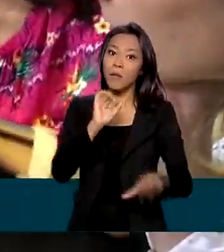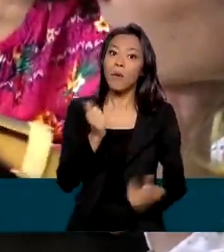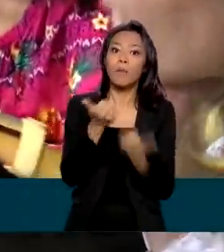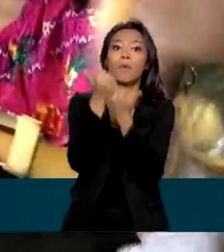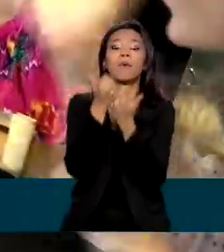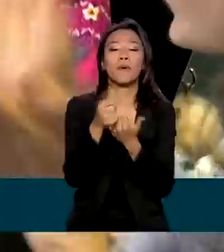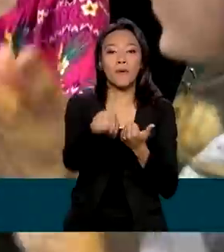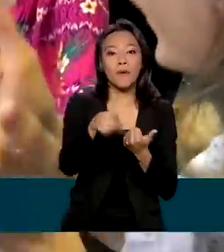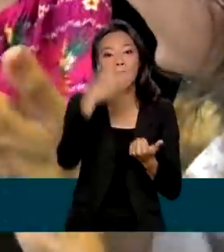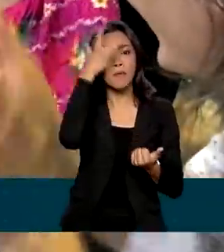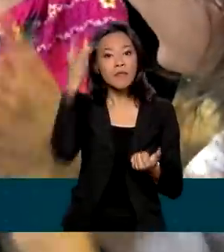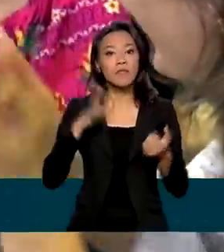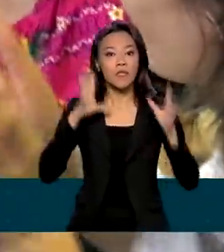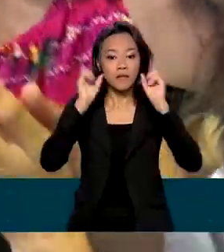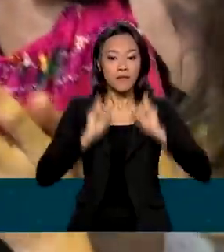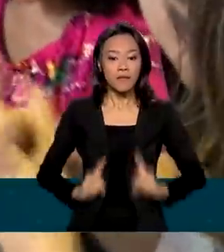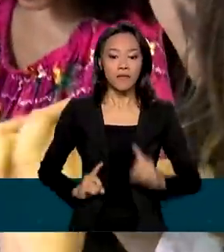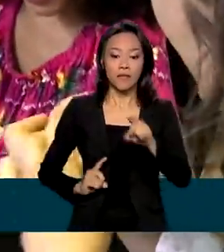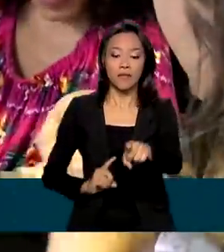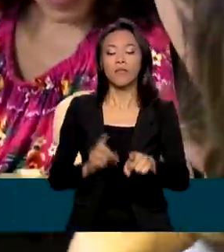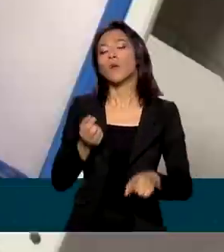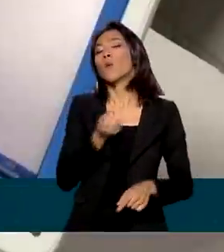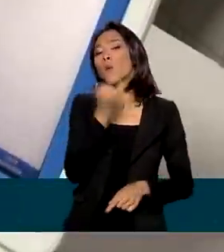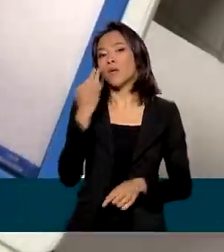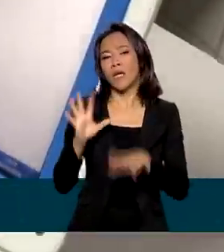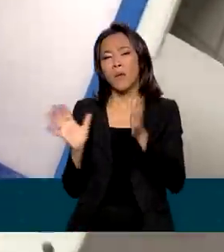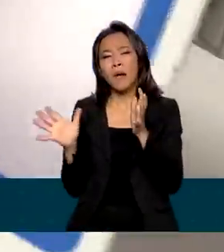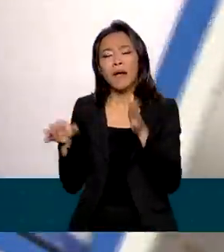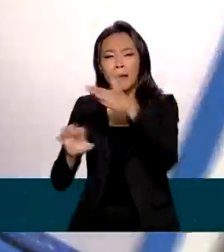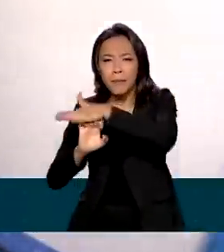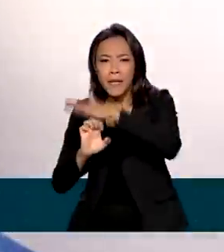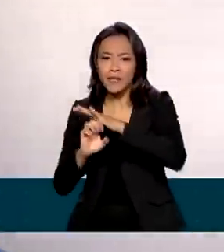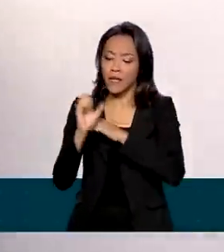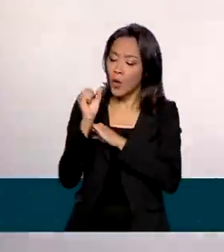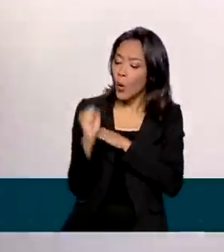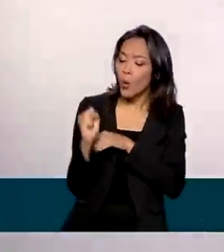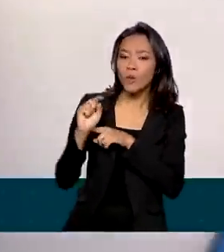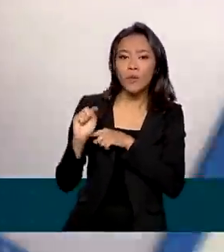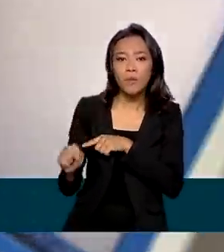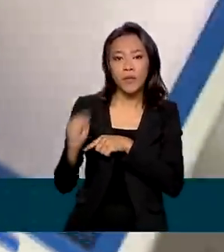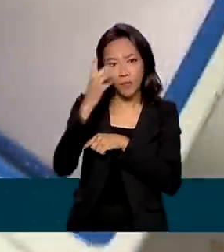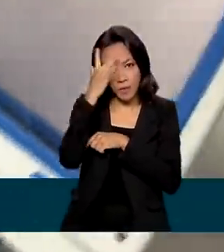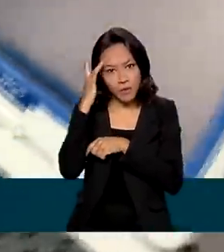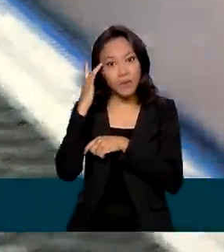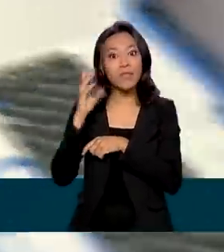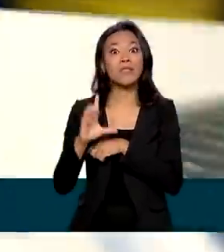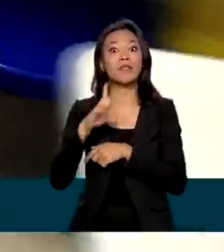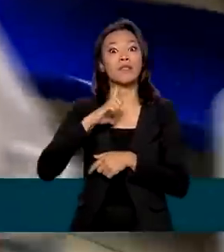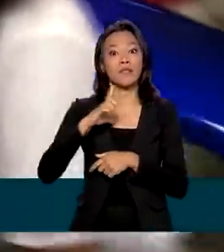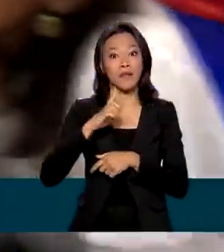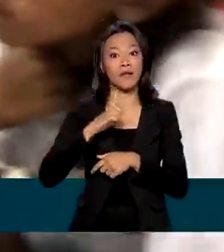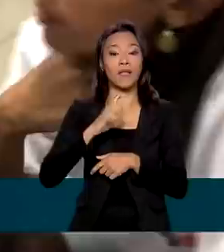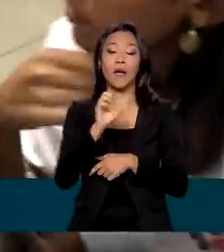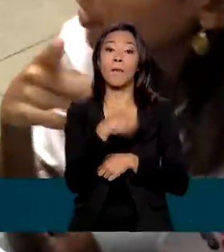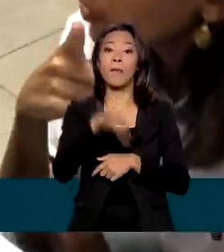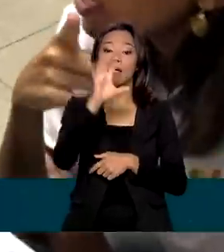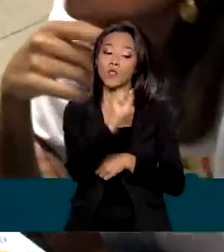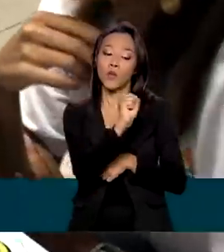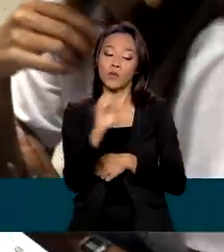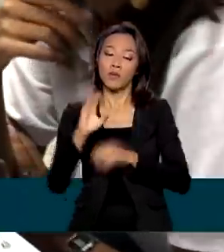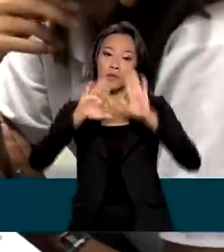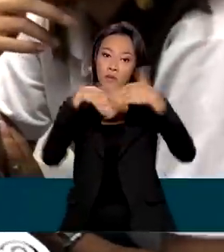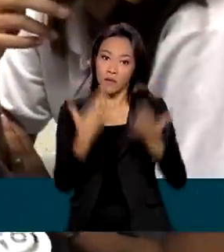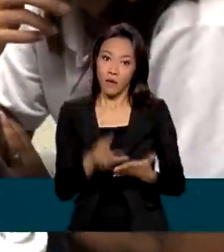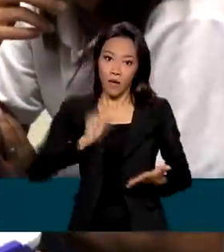startup que já atende cerca de 8 mil pessoas e está presente em mais de 400 escolas brasileiras e 150